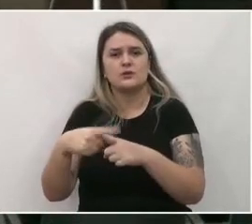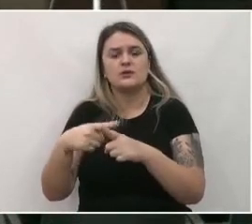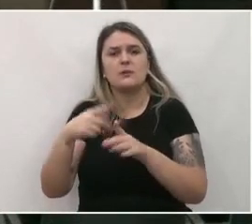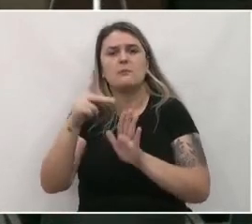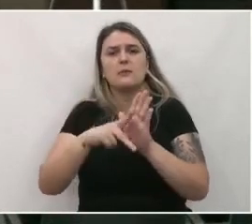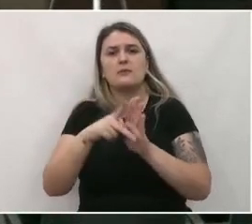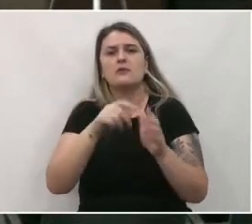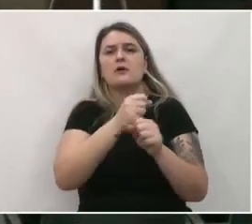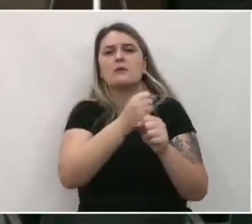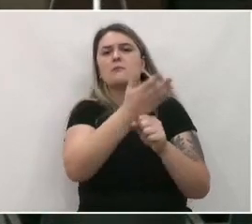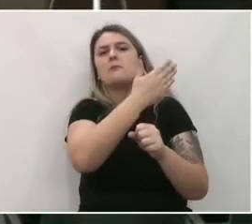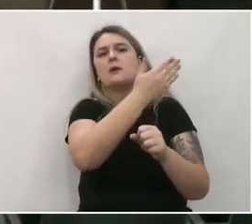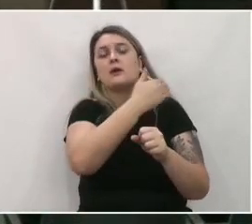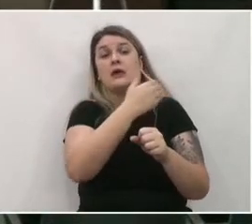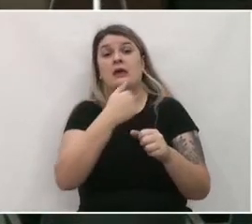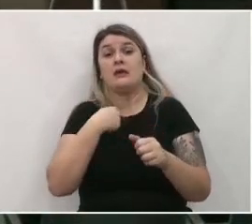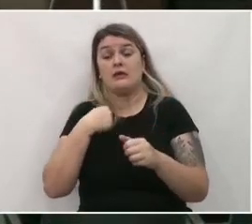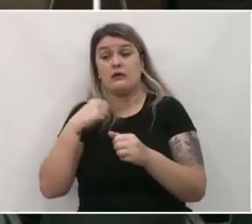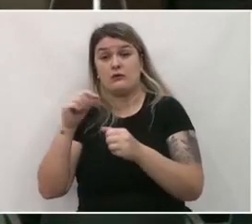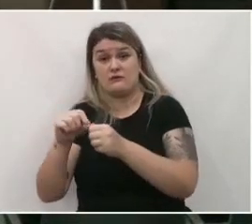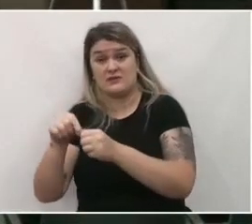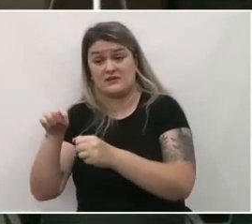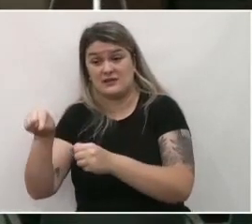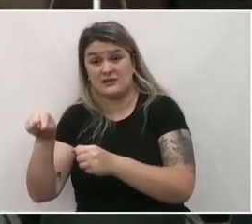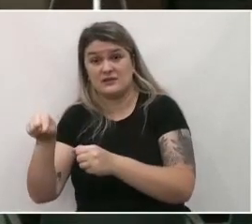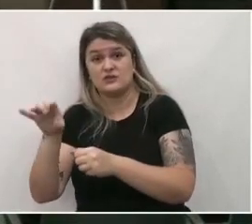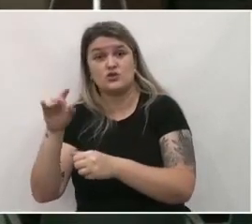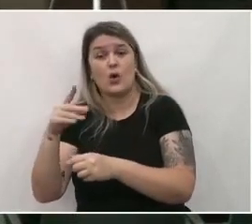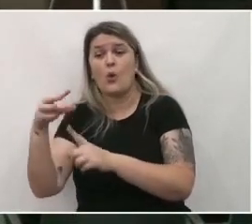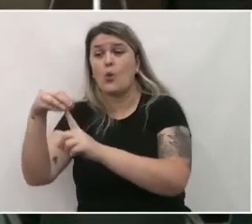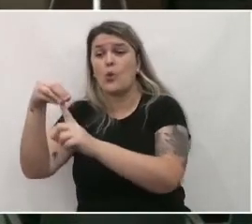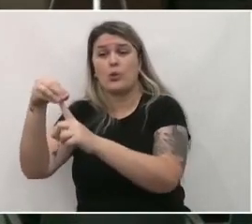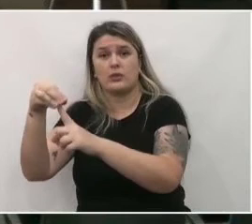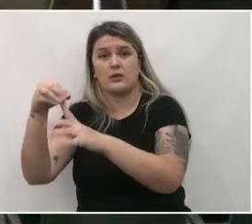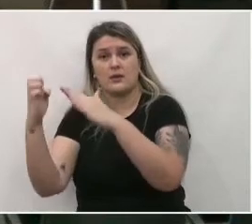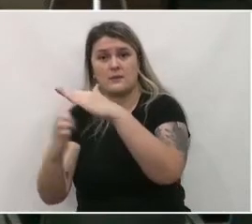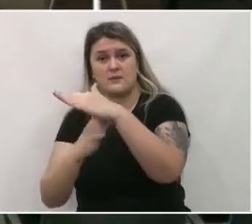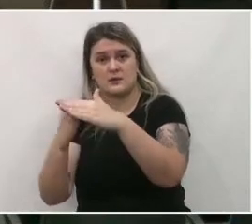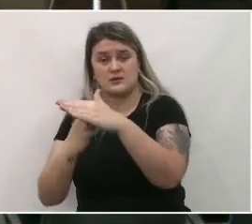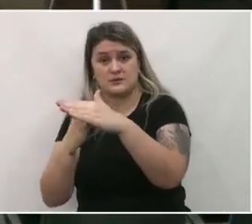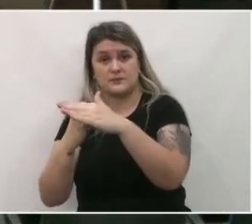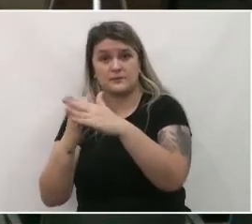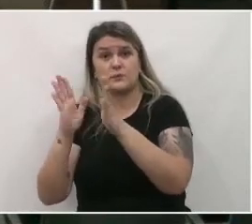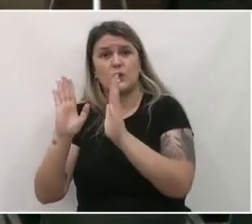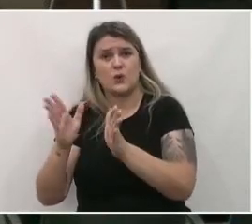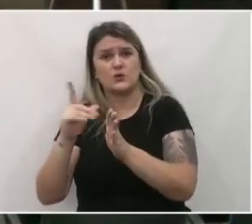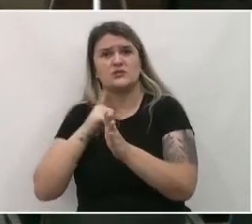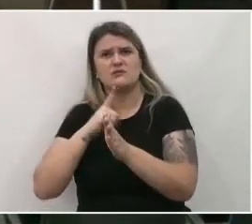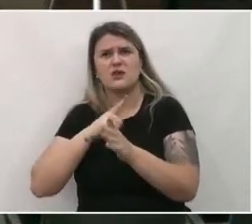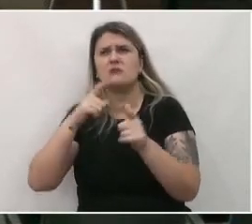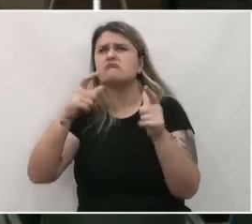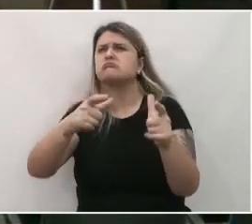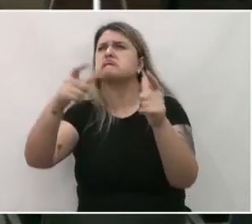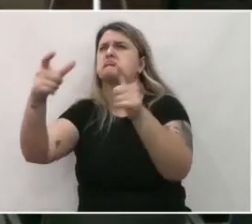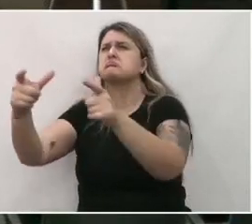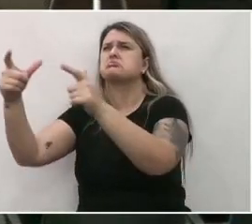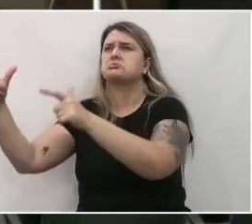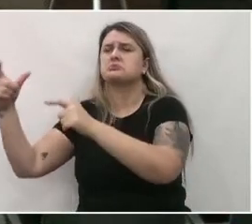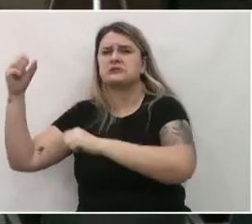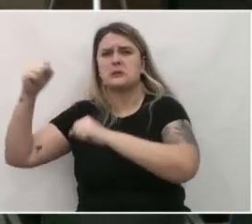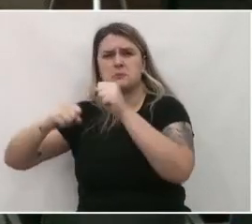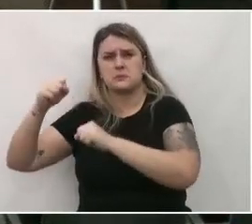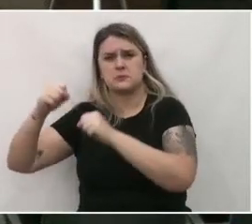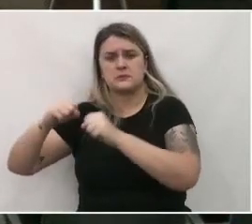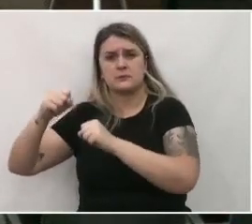não... Quando eu instalei ali, era só eu da empresa. hoje virou uma área industrial em bastante